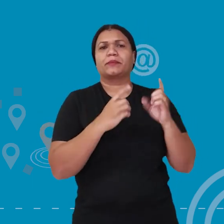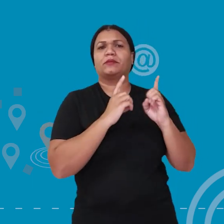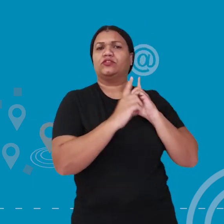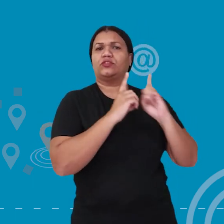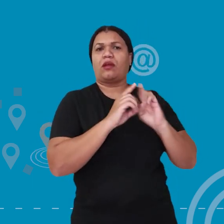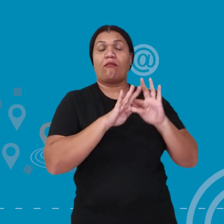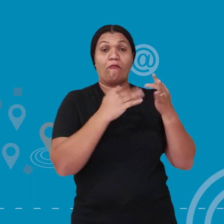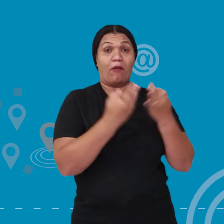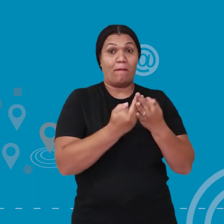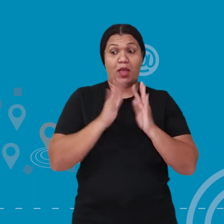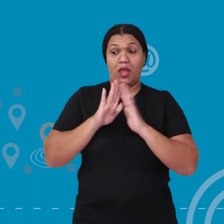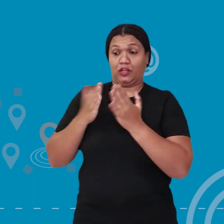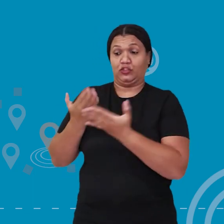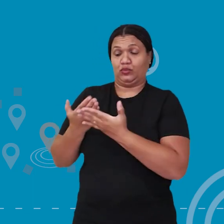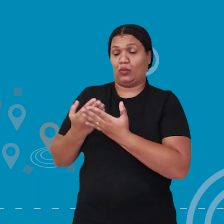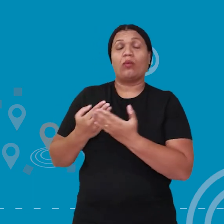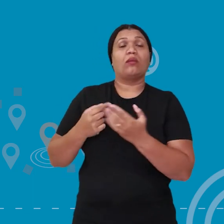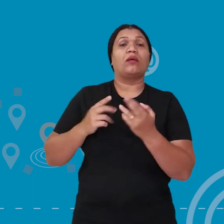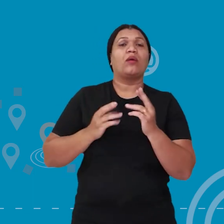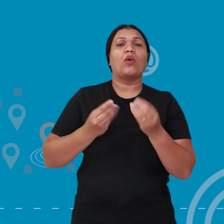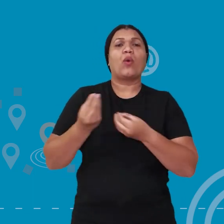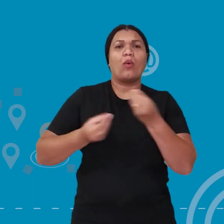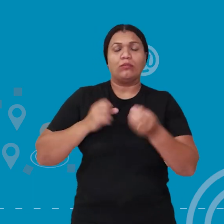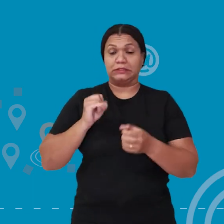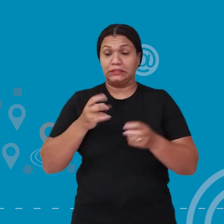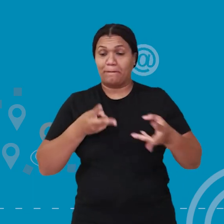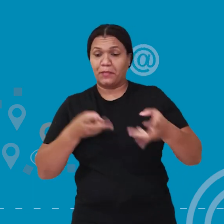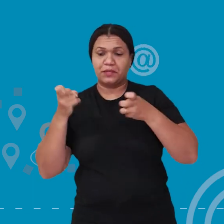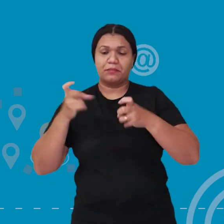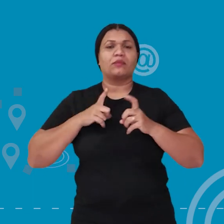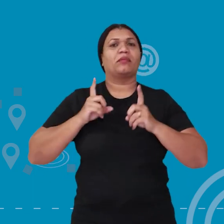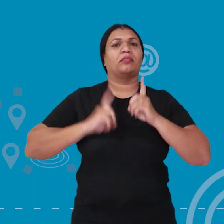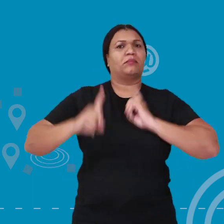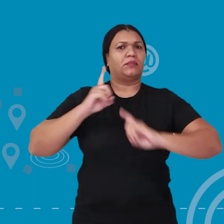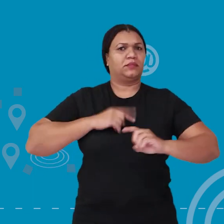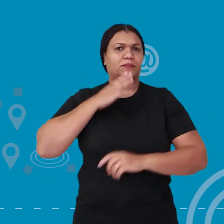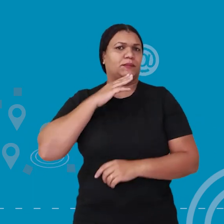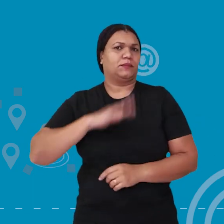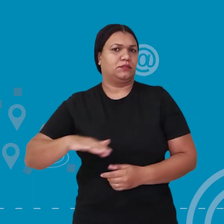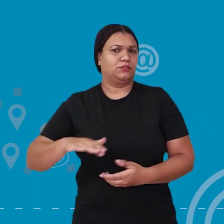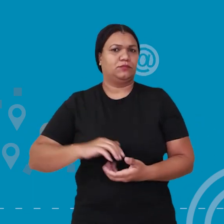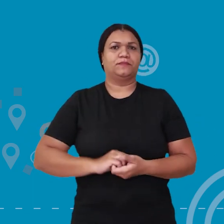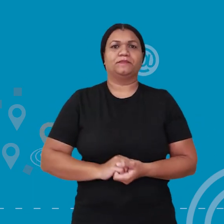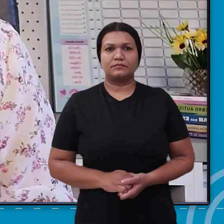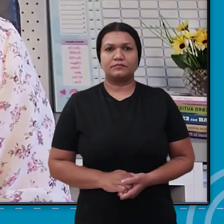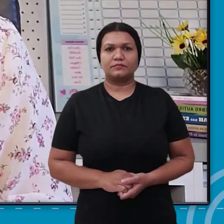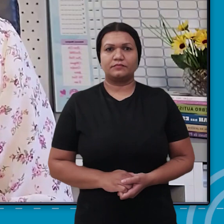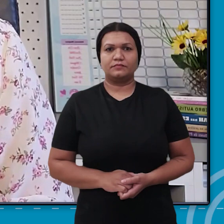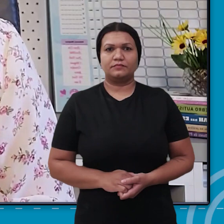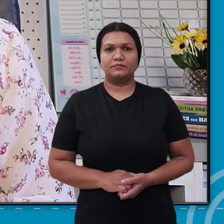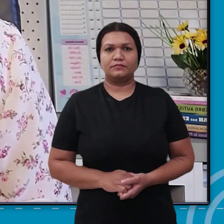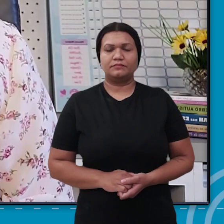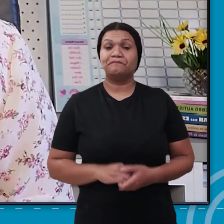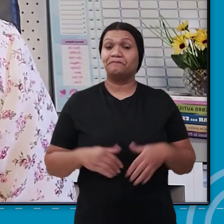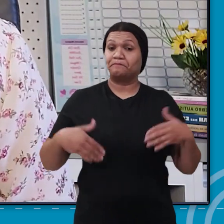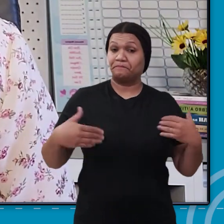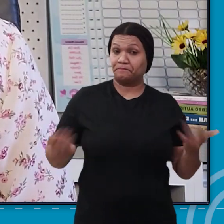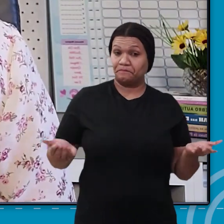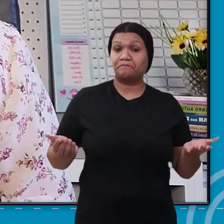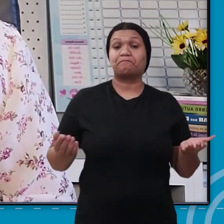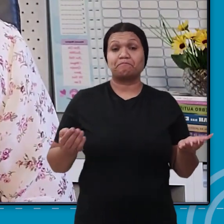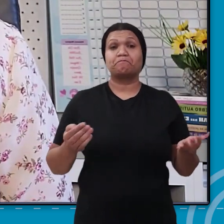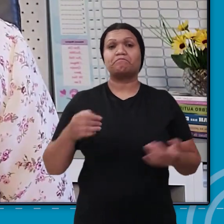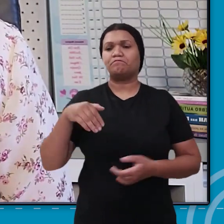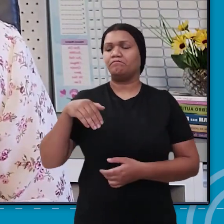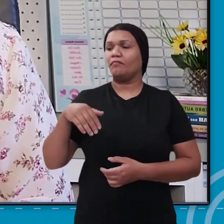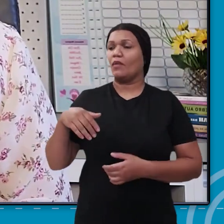entre família e escola, no caso de diagnósticos de depressão infantil? Então, Malu,